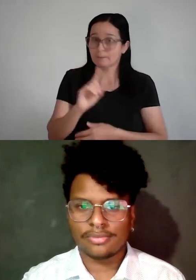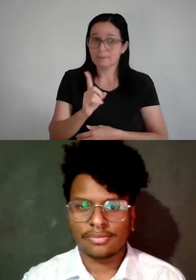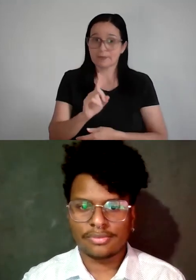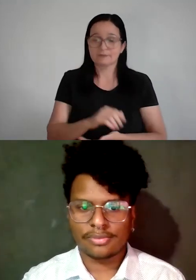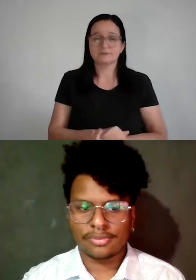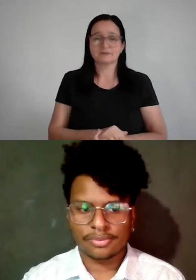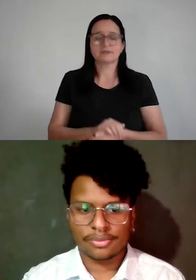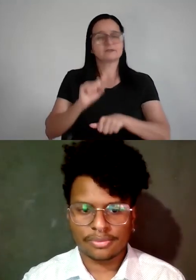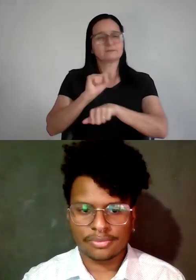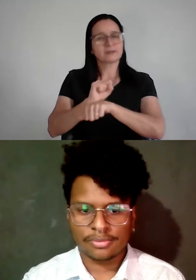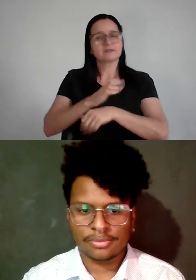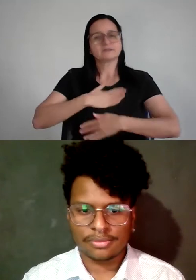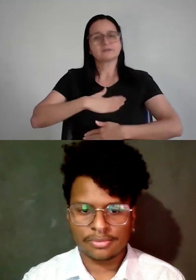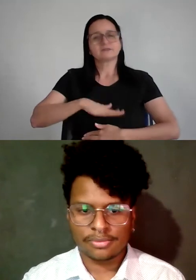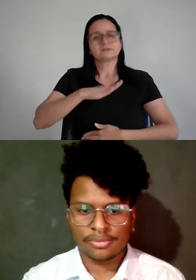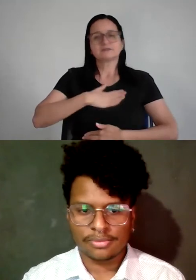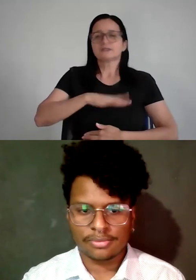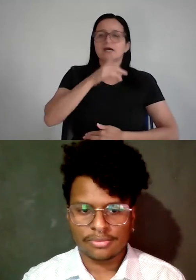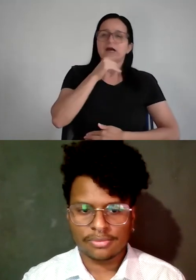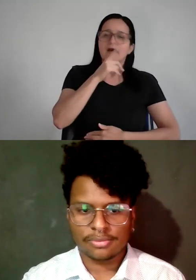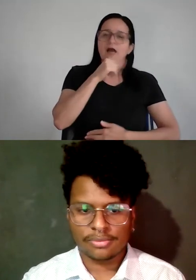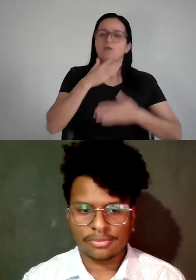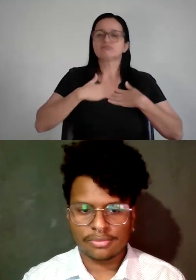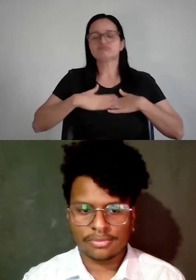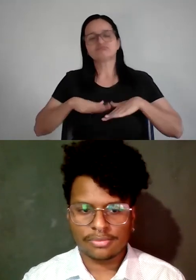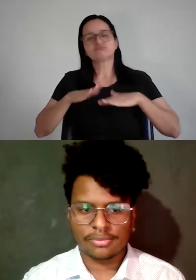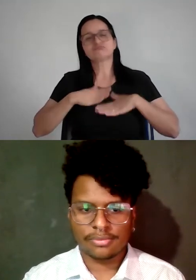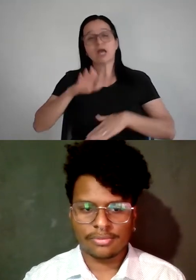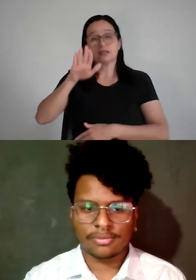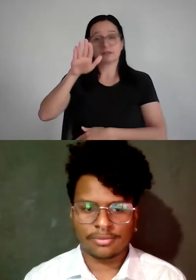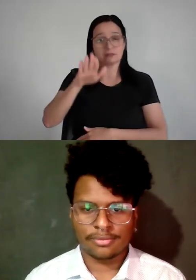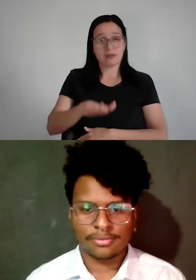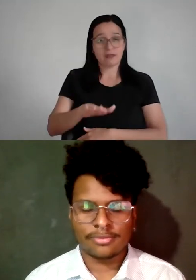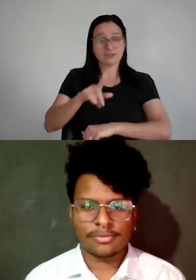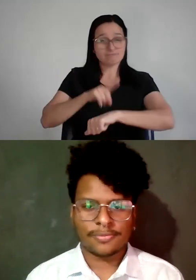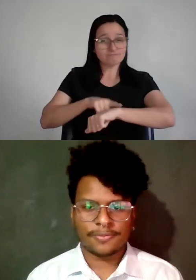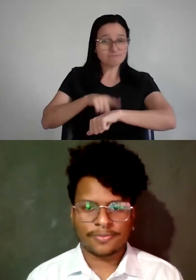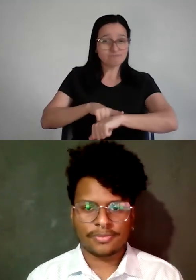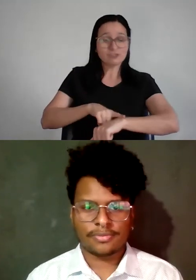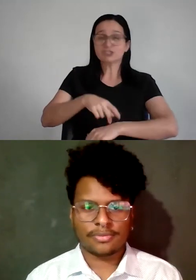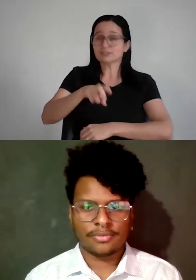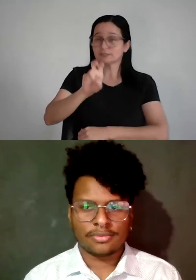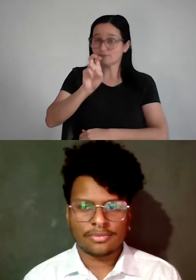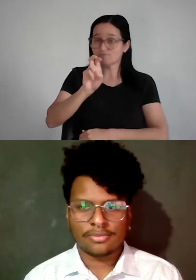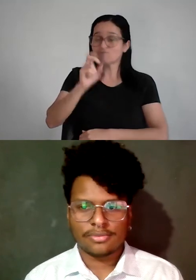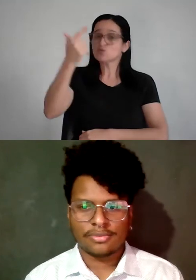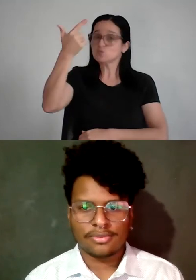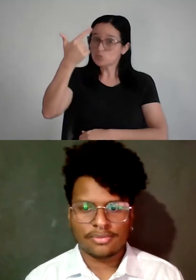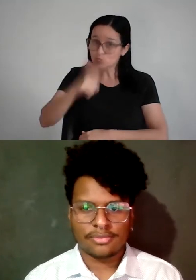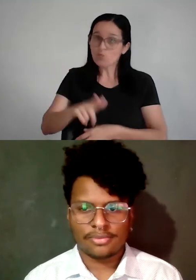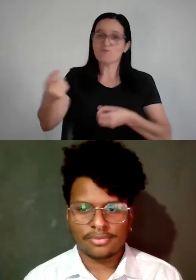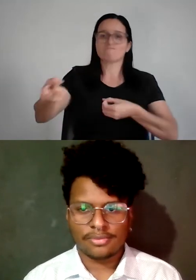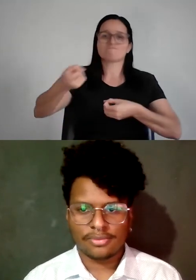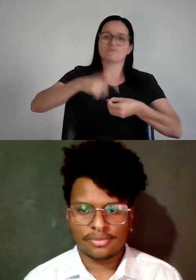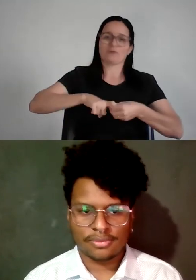tempinho agora, bebe uma água, dá uma descansada durante a tarde, e às 17 horas estaremos aqui de novo.